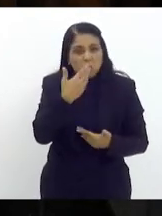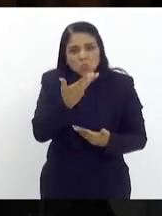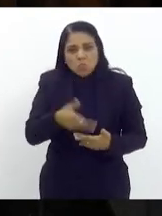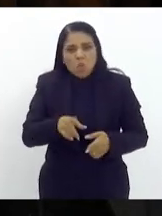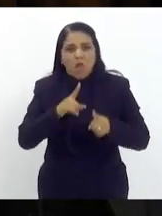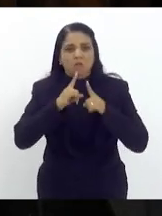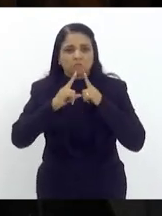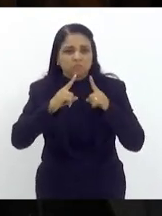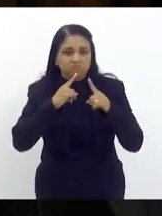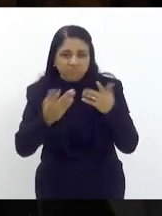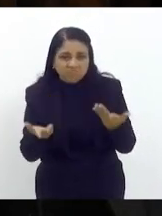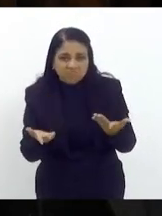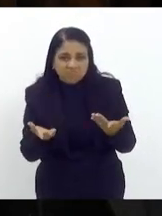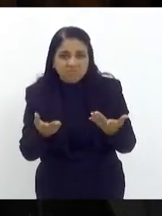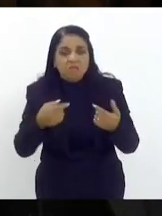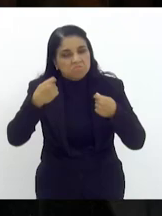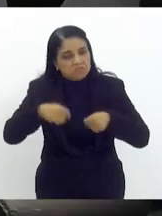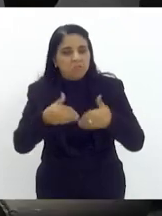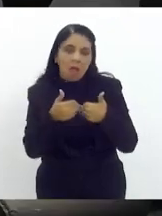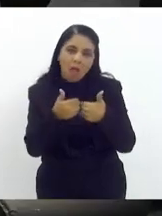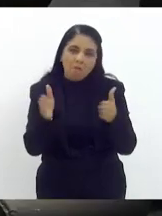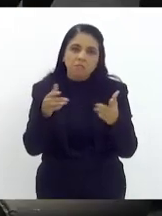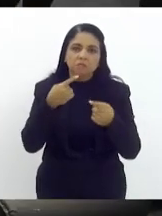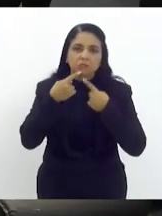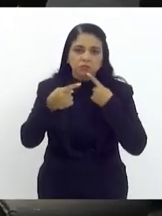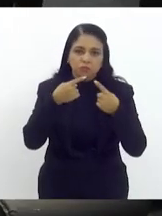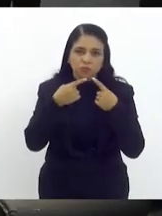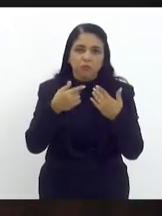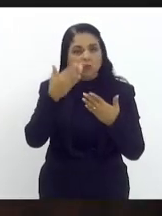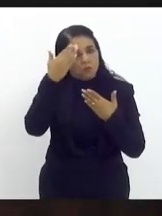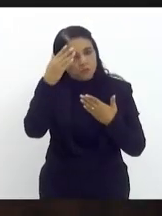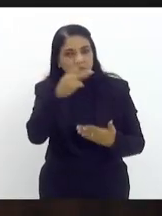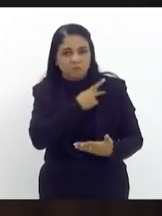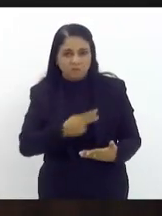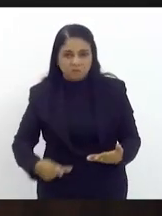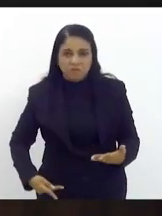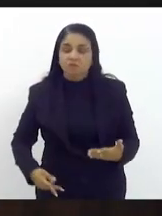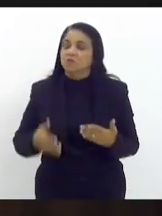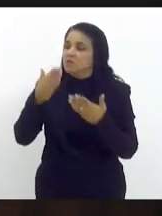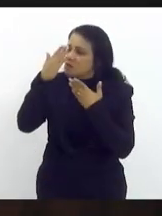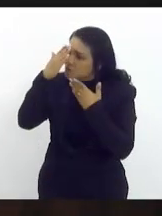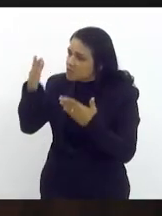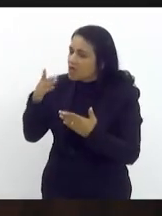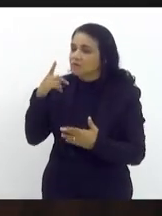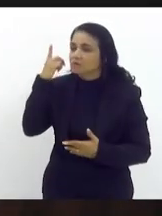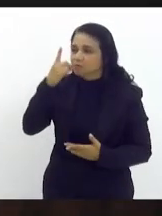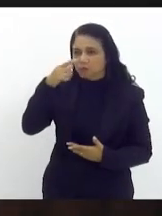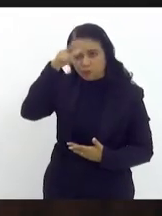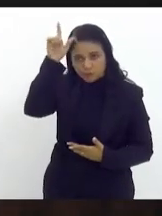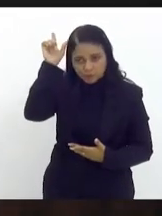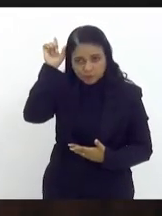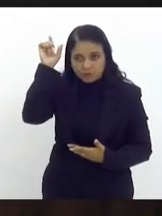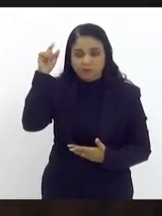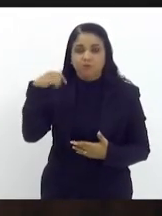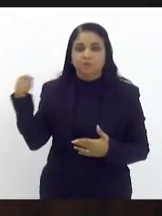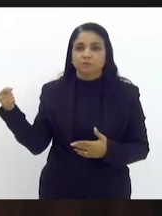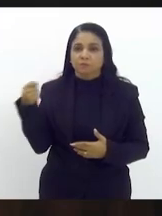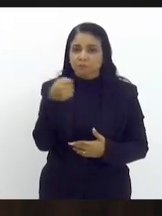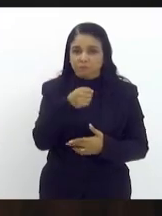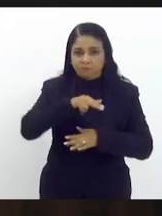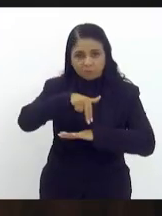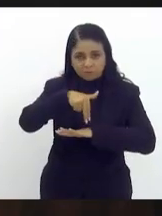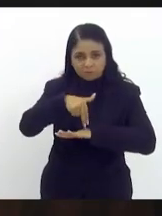novamente muito obrigado senhor presidente obrigado deputado Luiz Paulo próximo orador